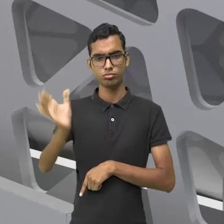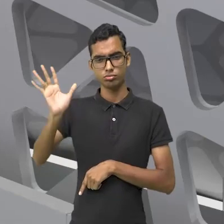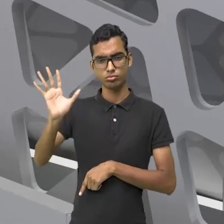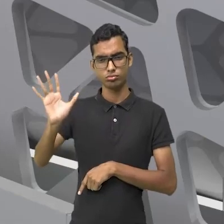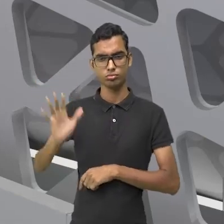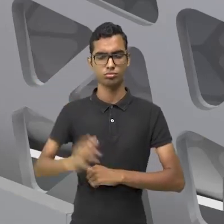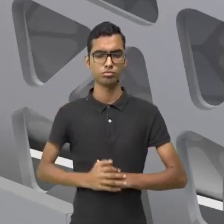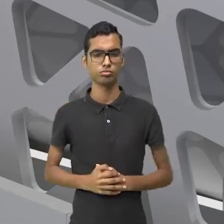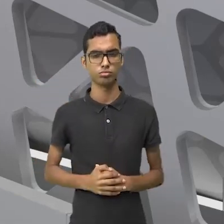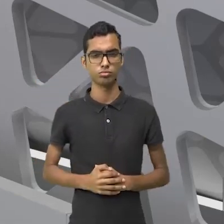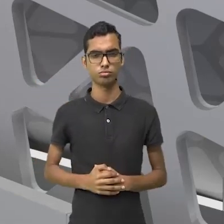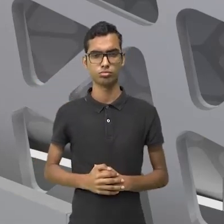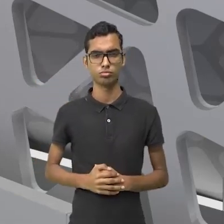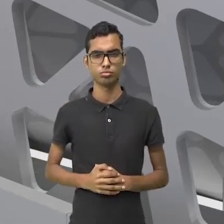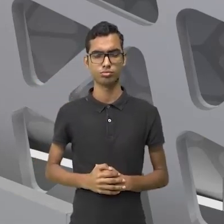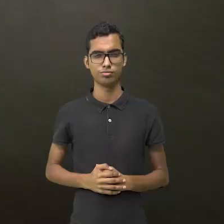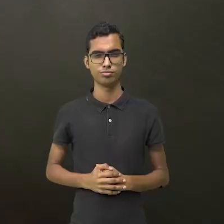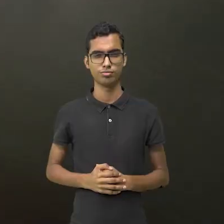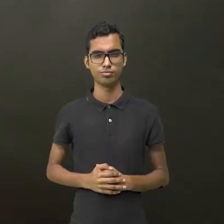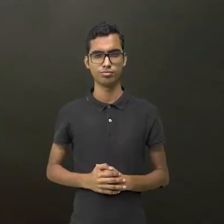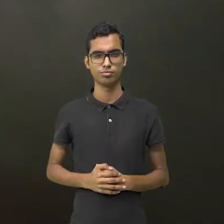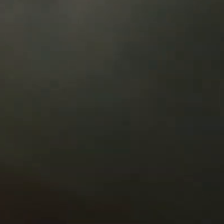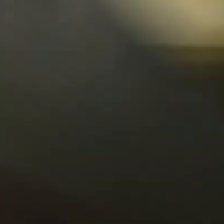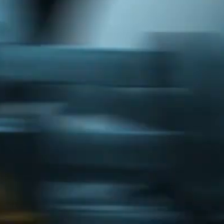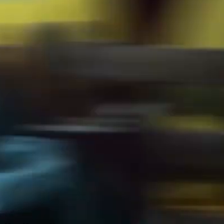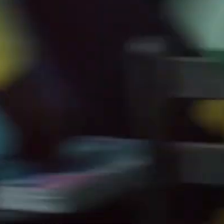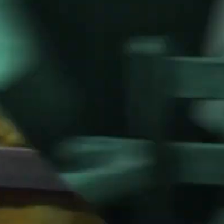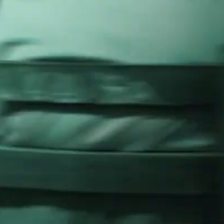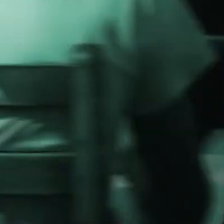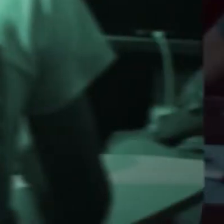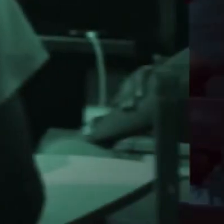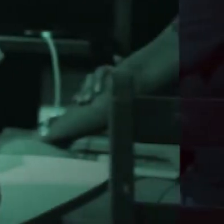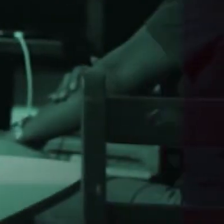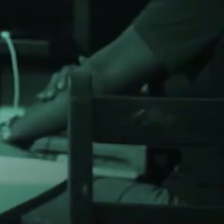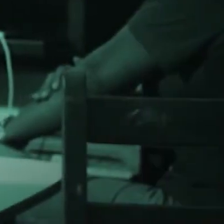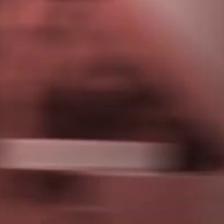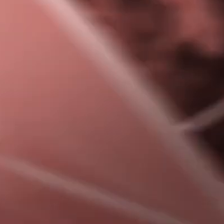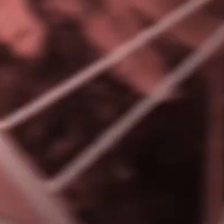próximo encontro. Tchau, meu povo! Tchau,